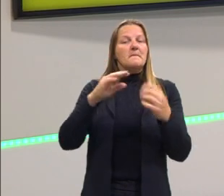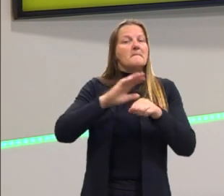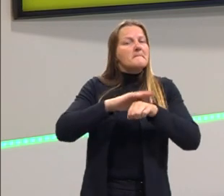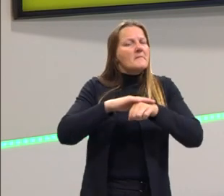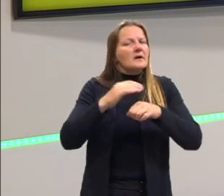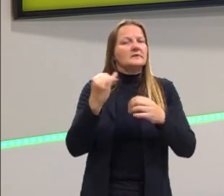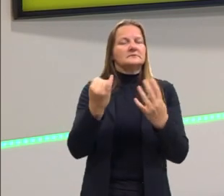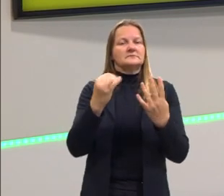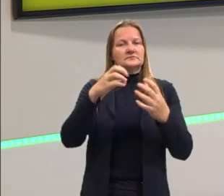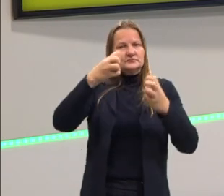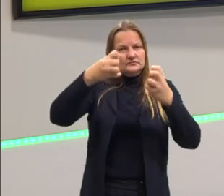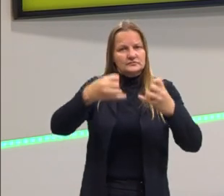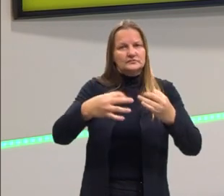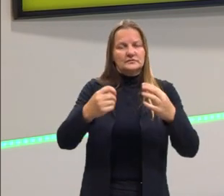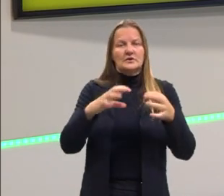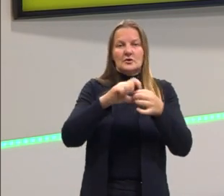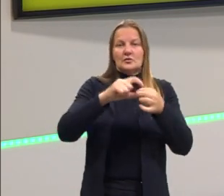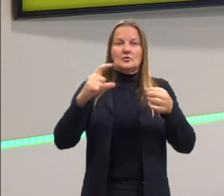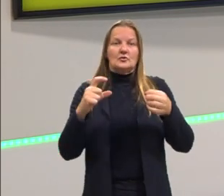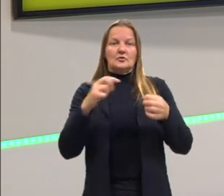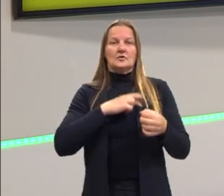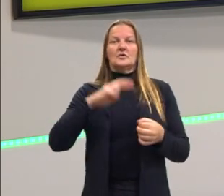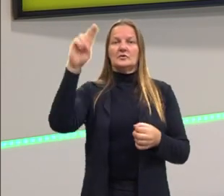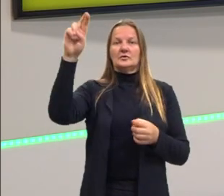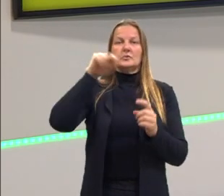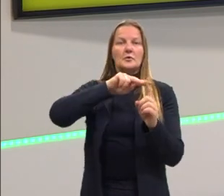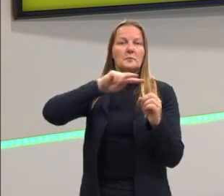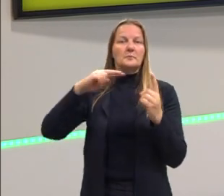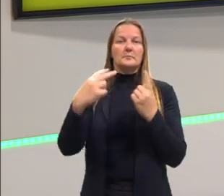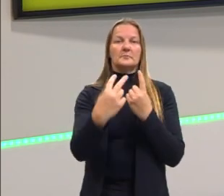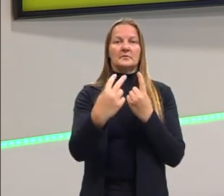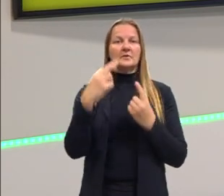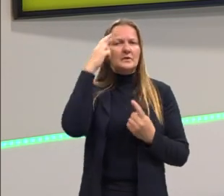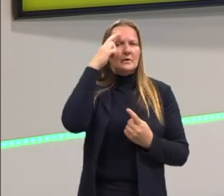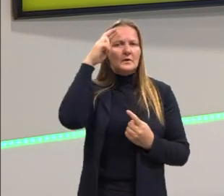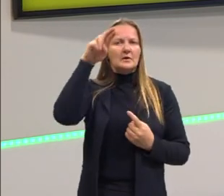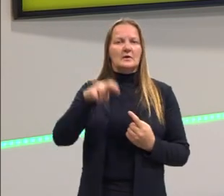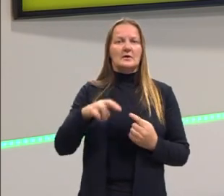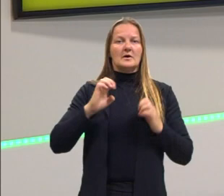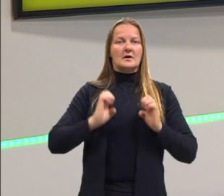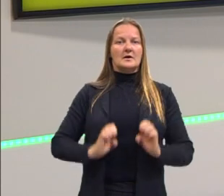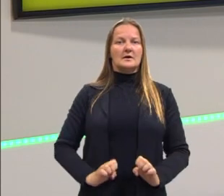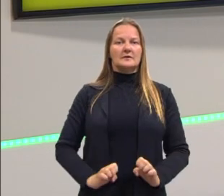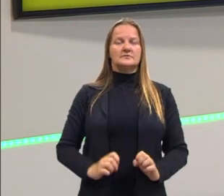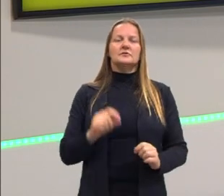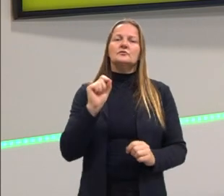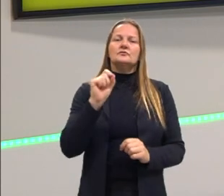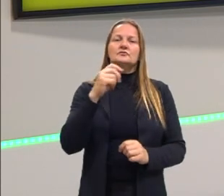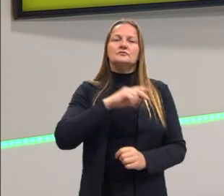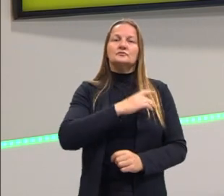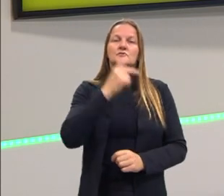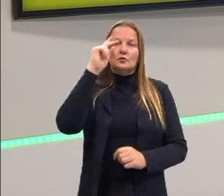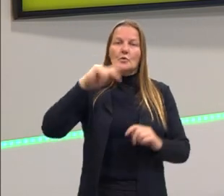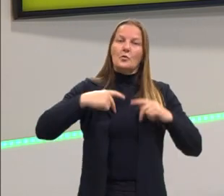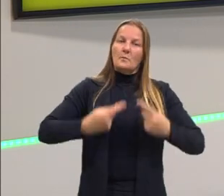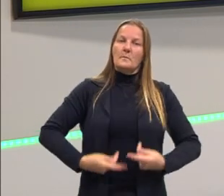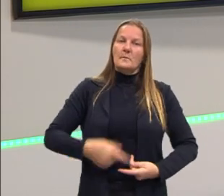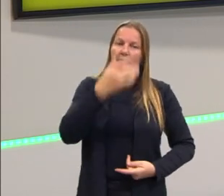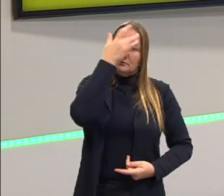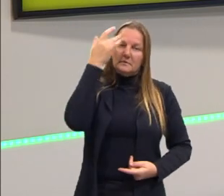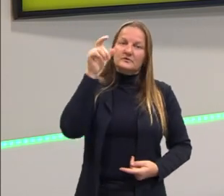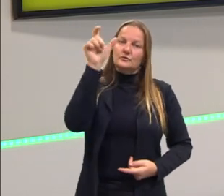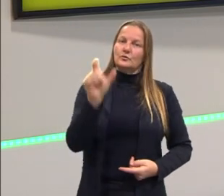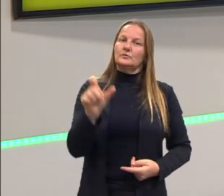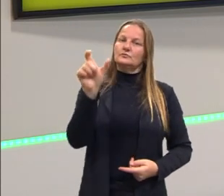da questão religiosa, e agora buscando uma outra perspectiva mais racional da ética, em que o ser humano, que as decisões